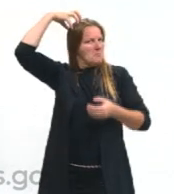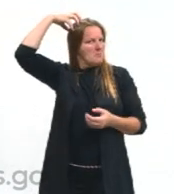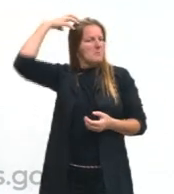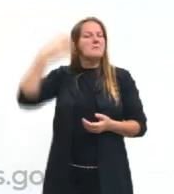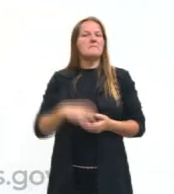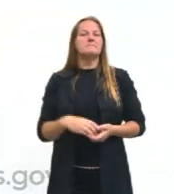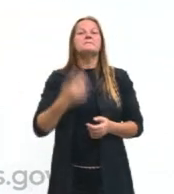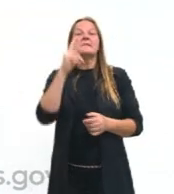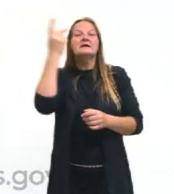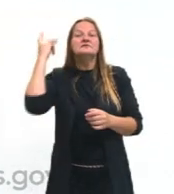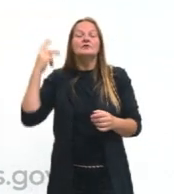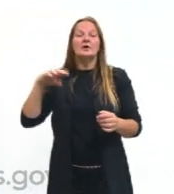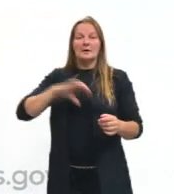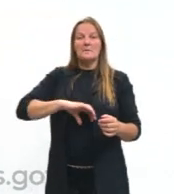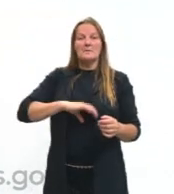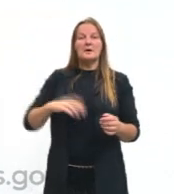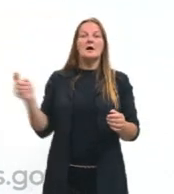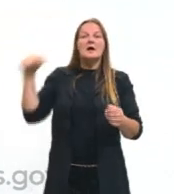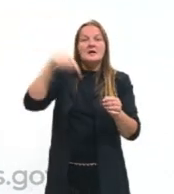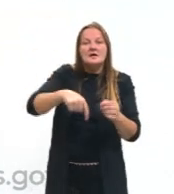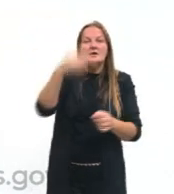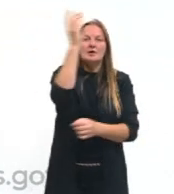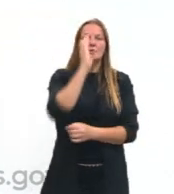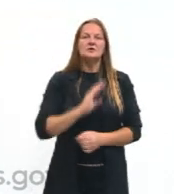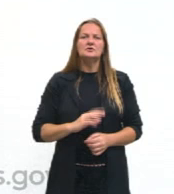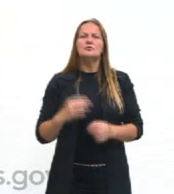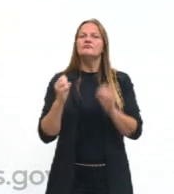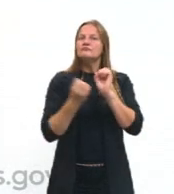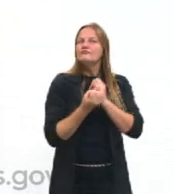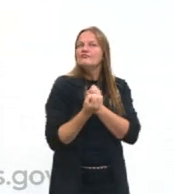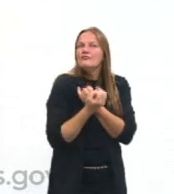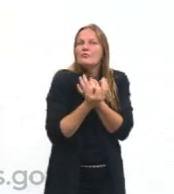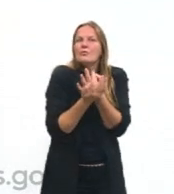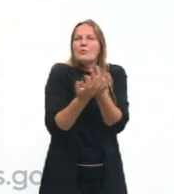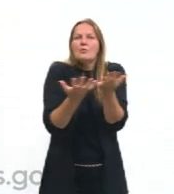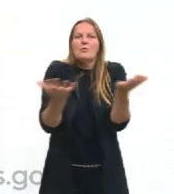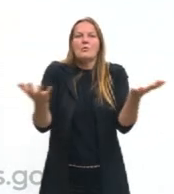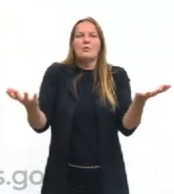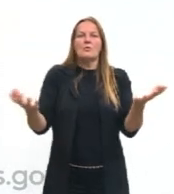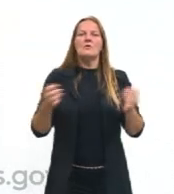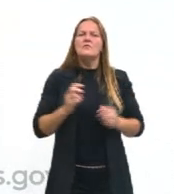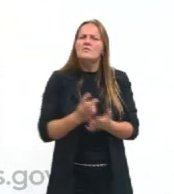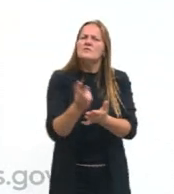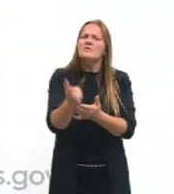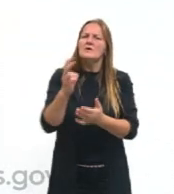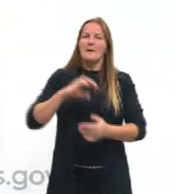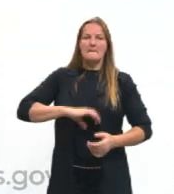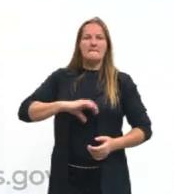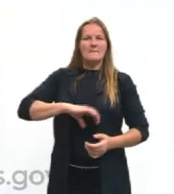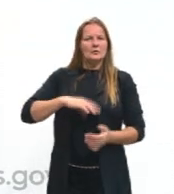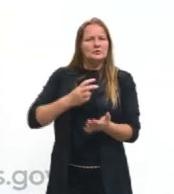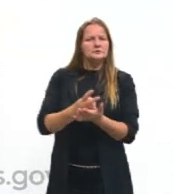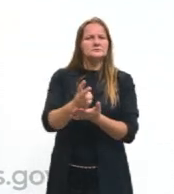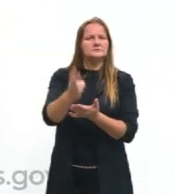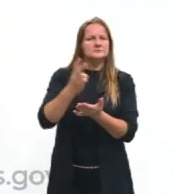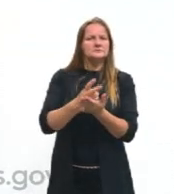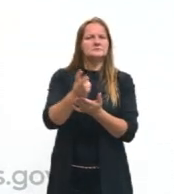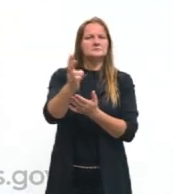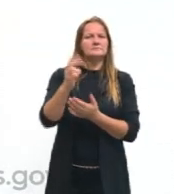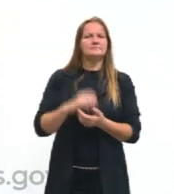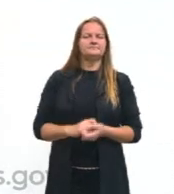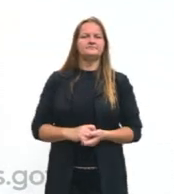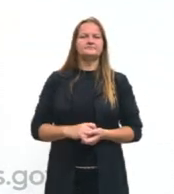língua portuguesa no Brasil está revelando as características preservadas do português, como a troca do L